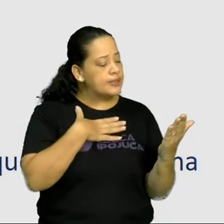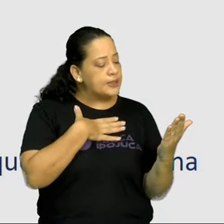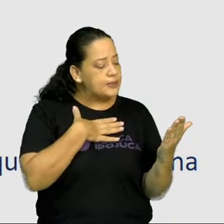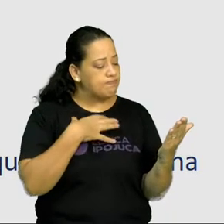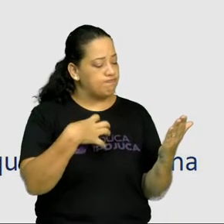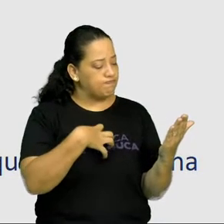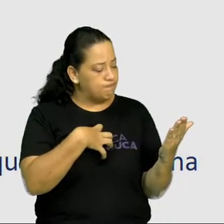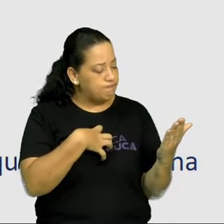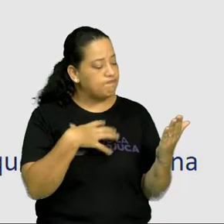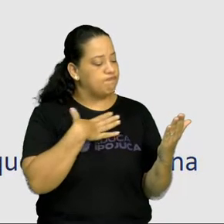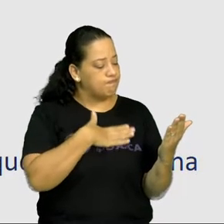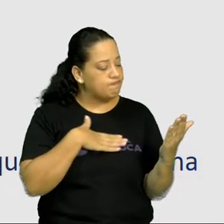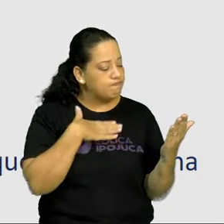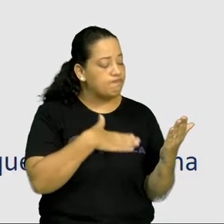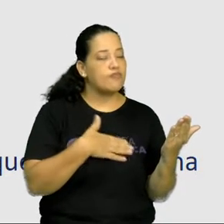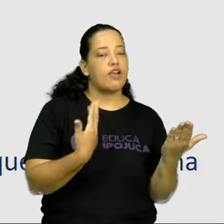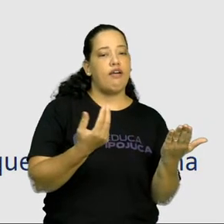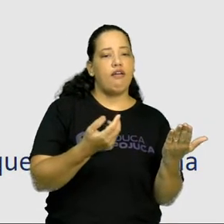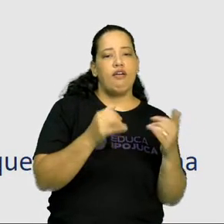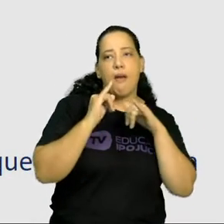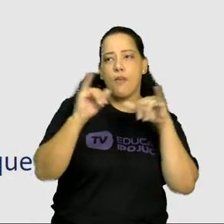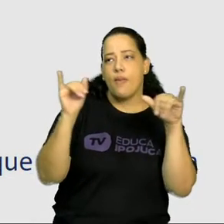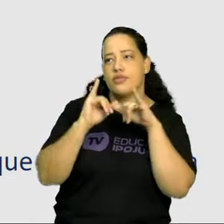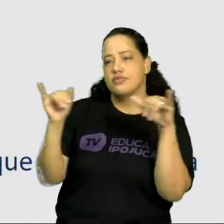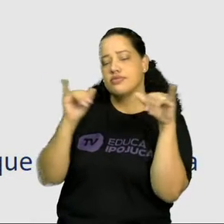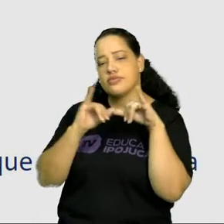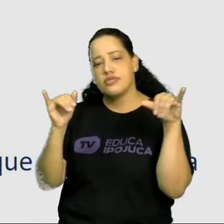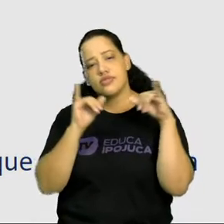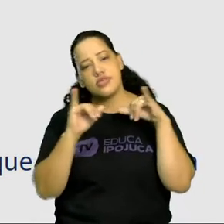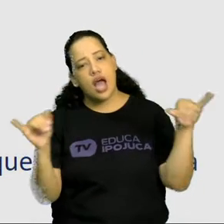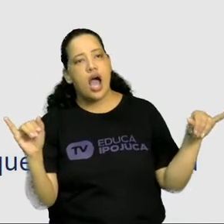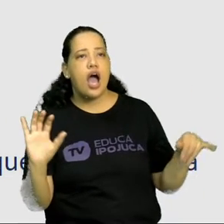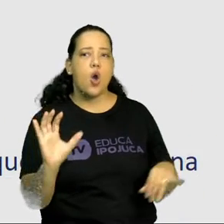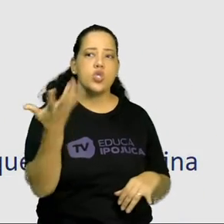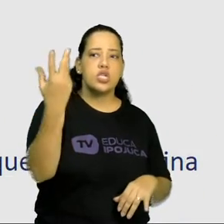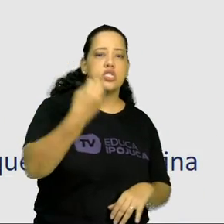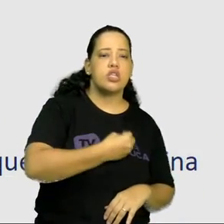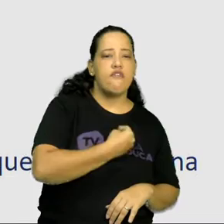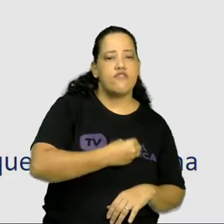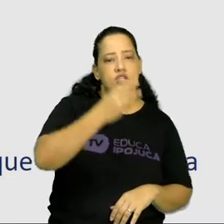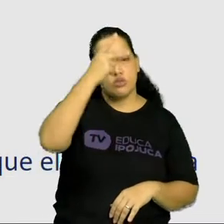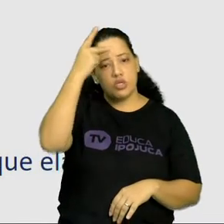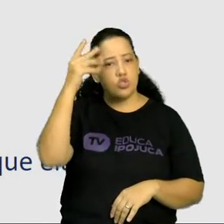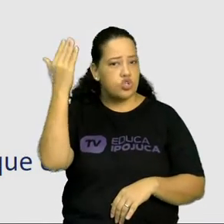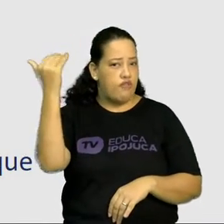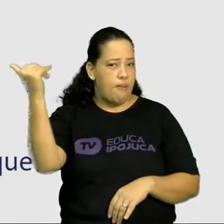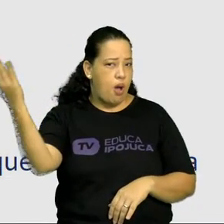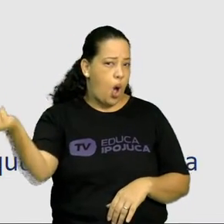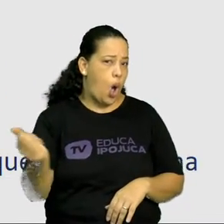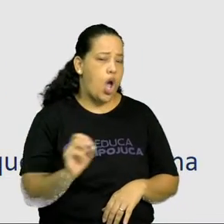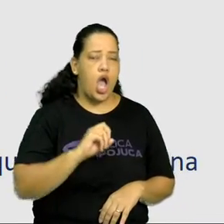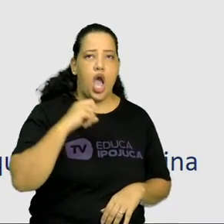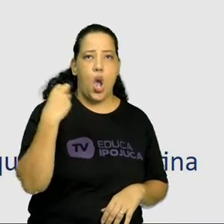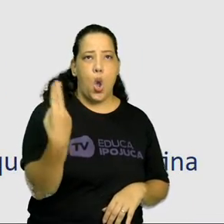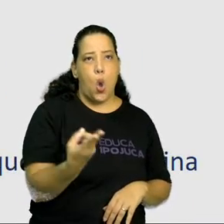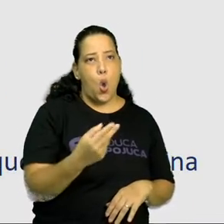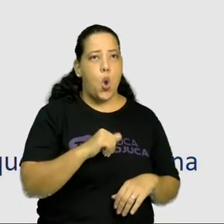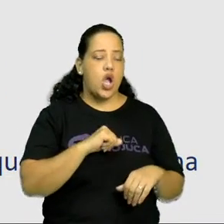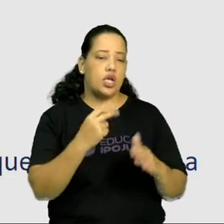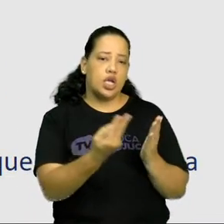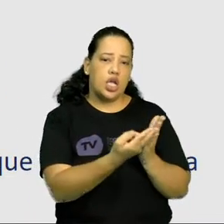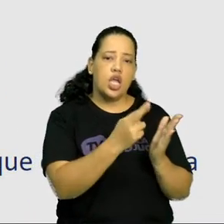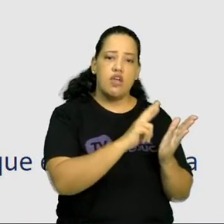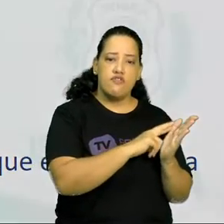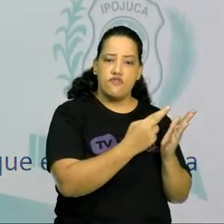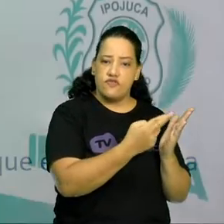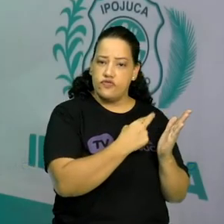uma revista mais de publicidade relacionada ao que está acontecendo no dia a dia dos artistas. Se é uma revista mais direcionada